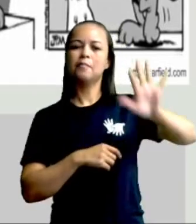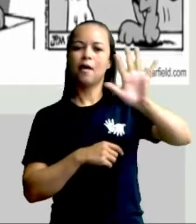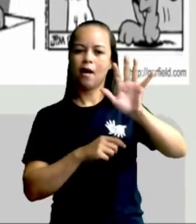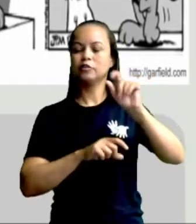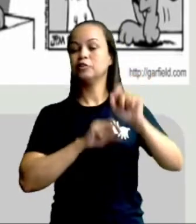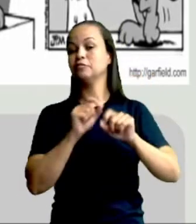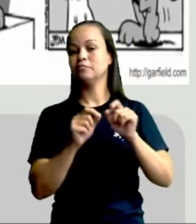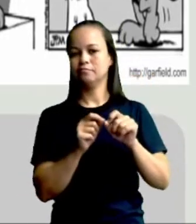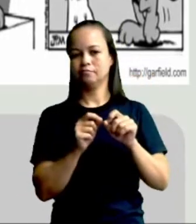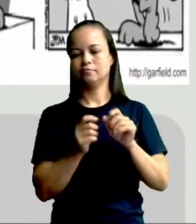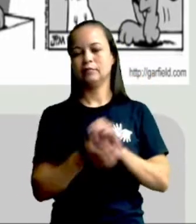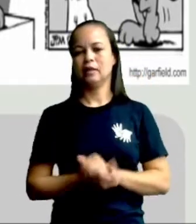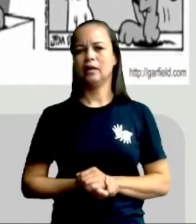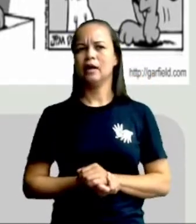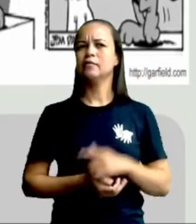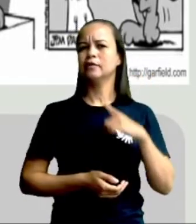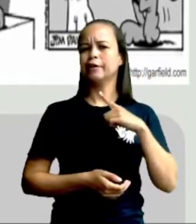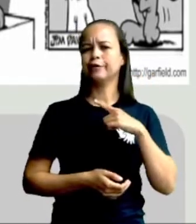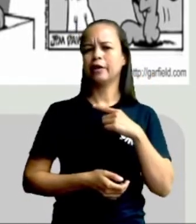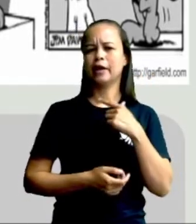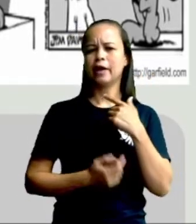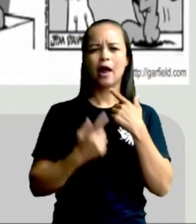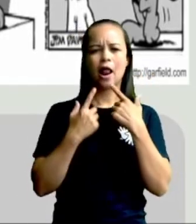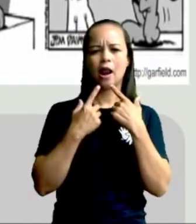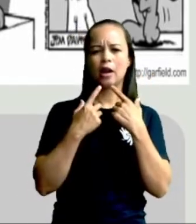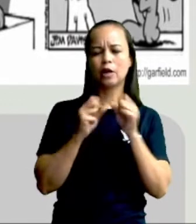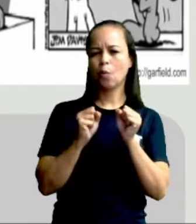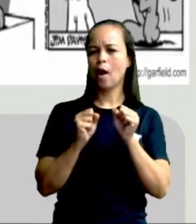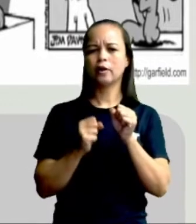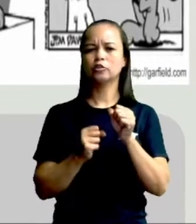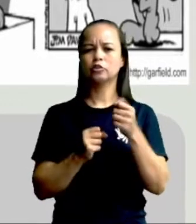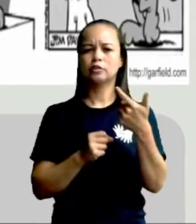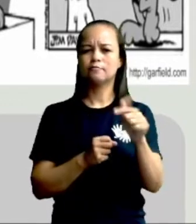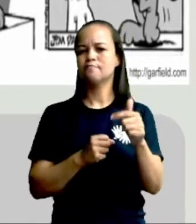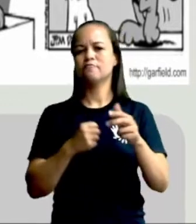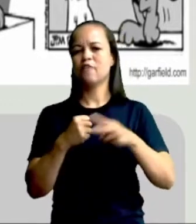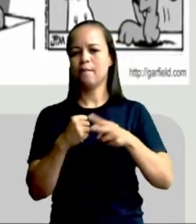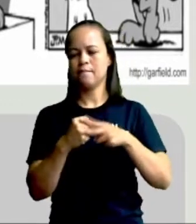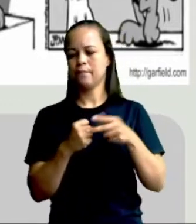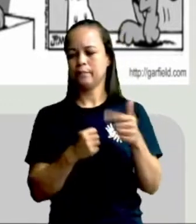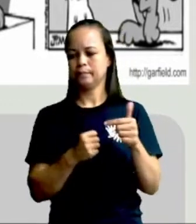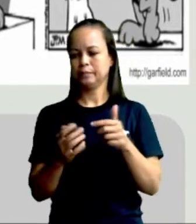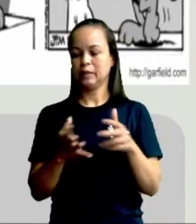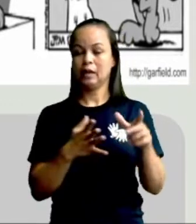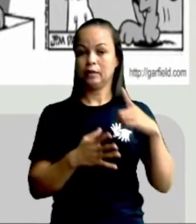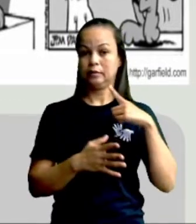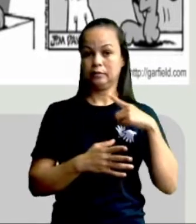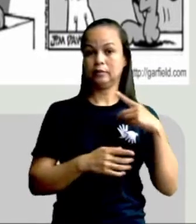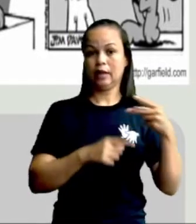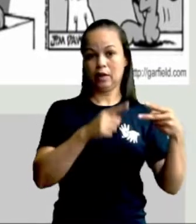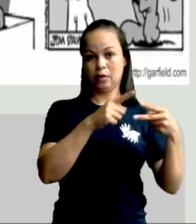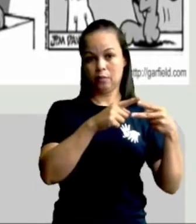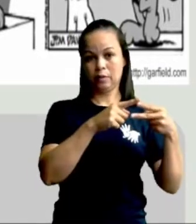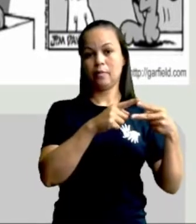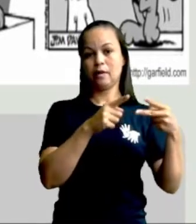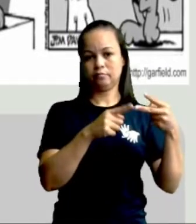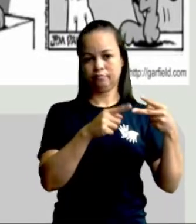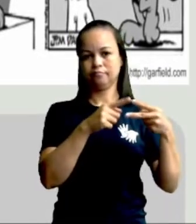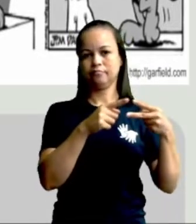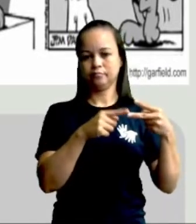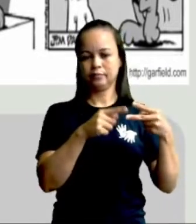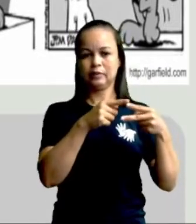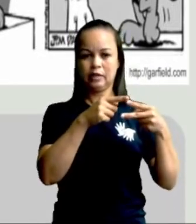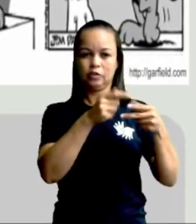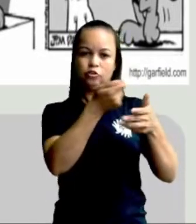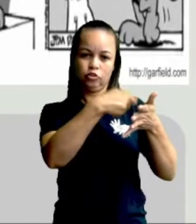gente chama de linguagem não verbal. Então, a gente tem os dois, o primeiro e o último, com algo escrito,